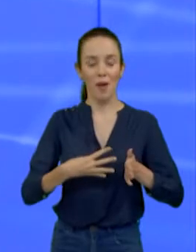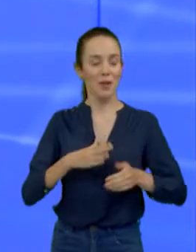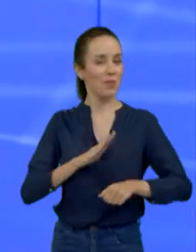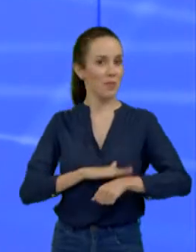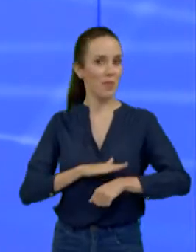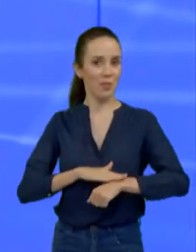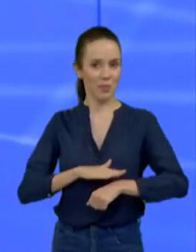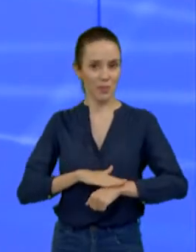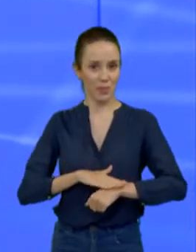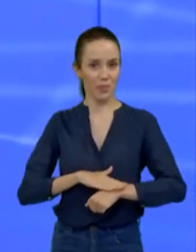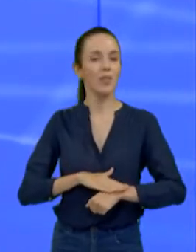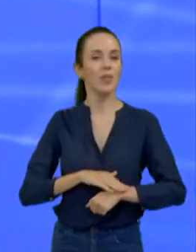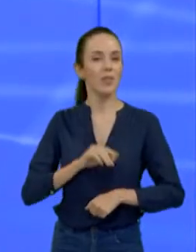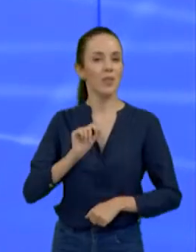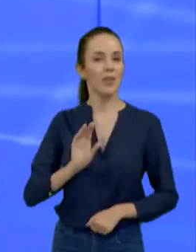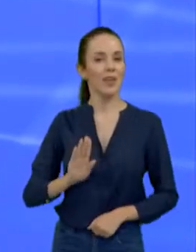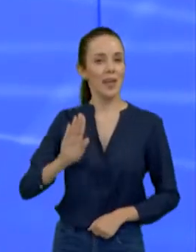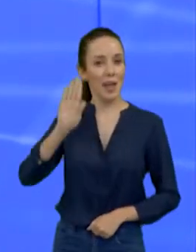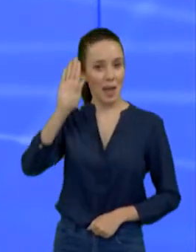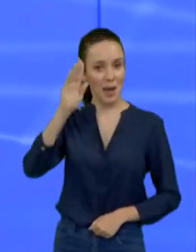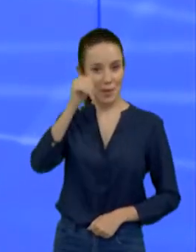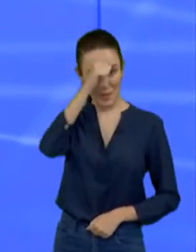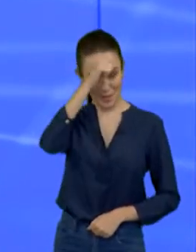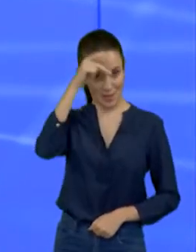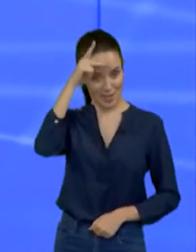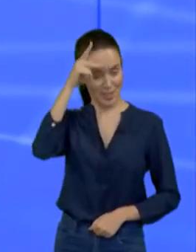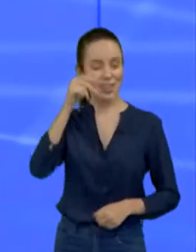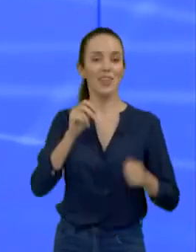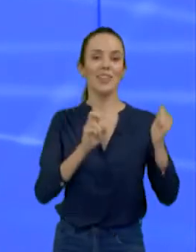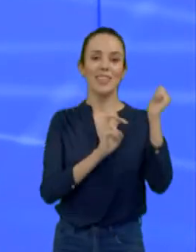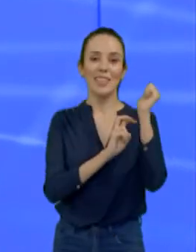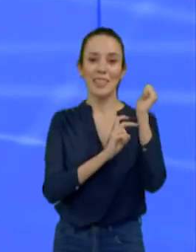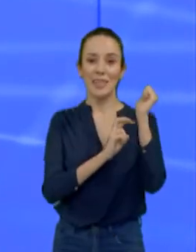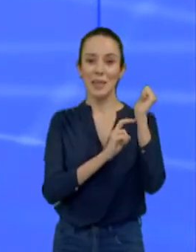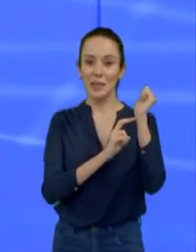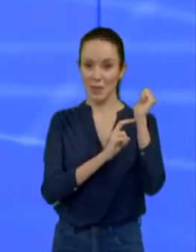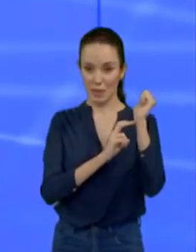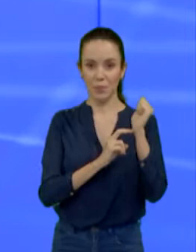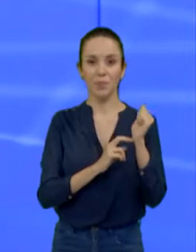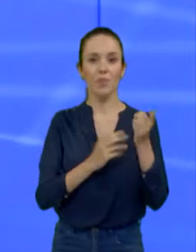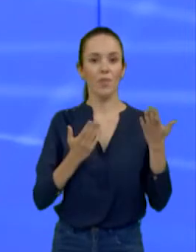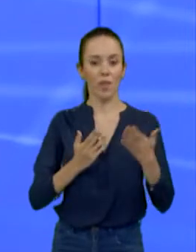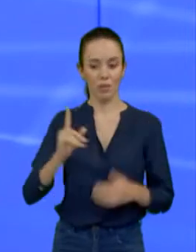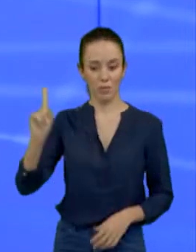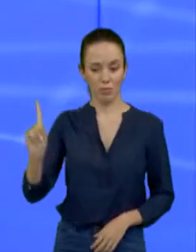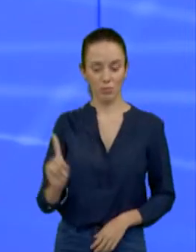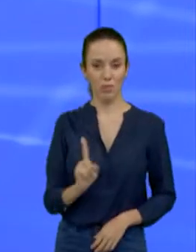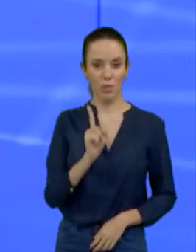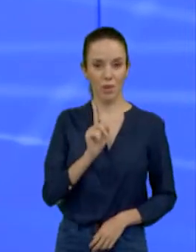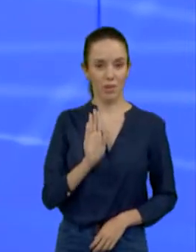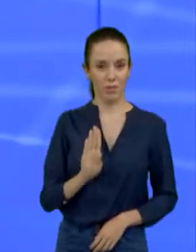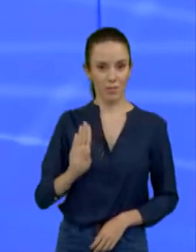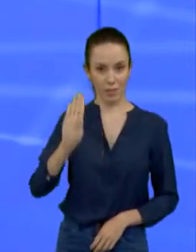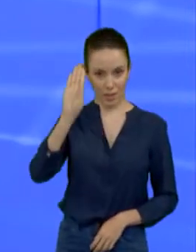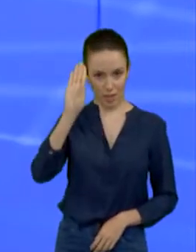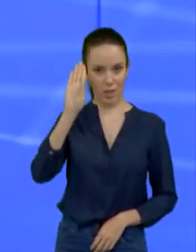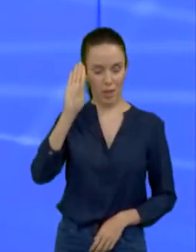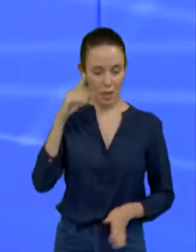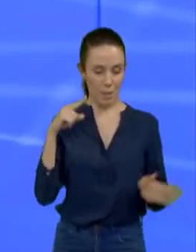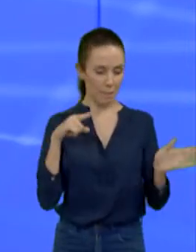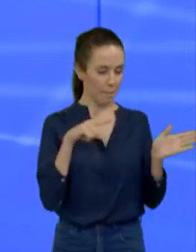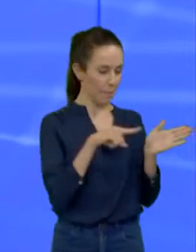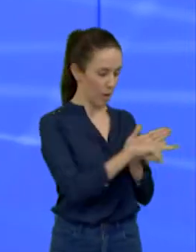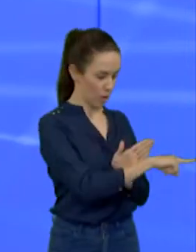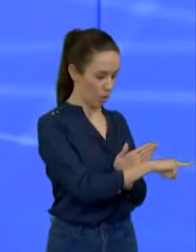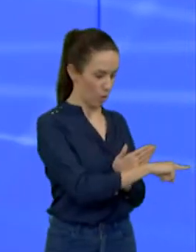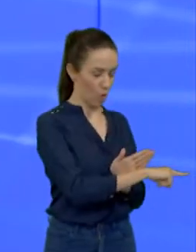prefeito de São Sebastião. Neste bloco, o candidato volta a fazer pergunta para outro candidato, com